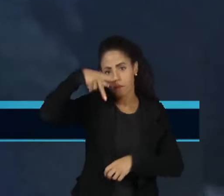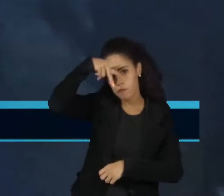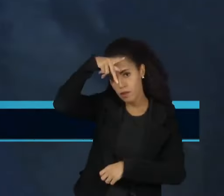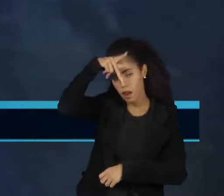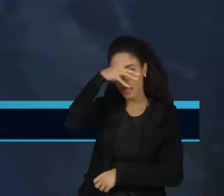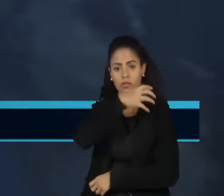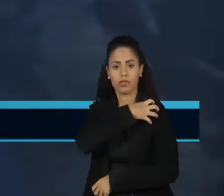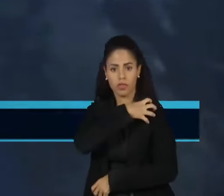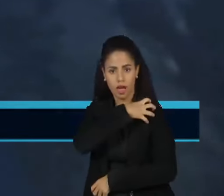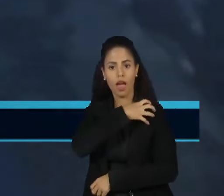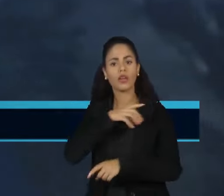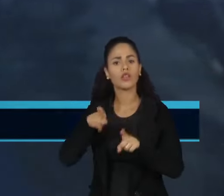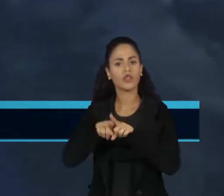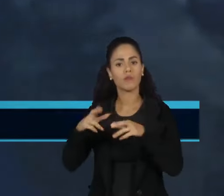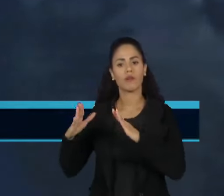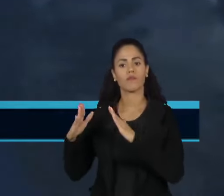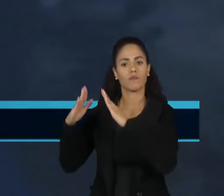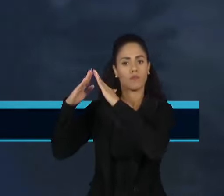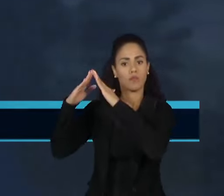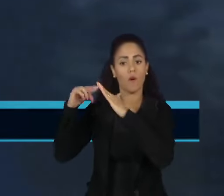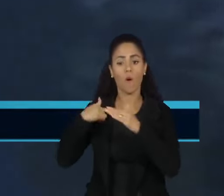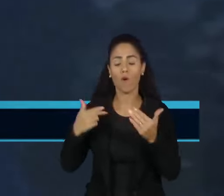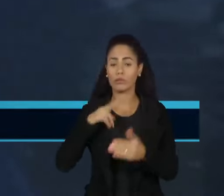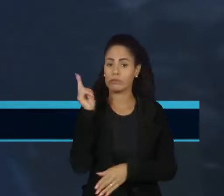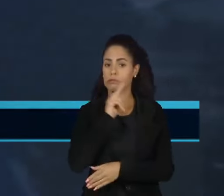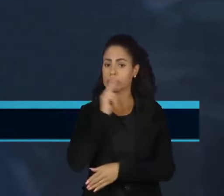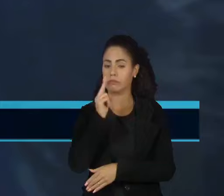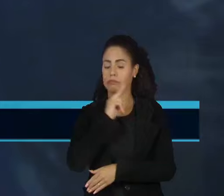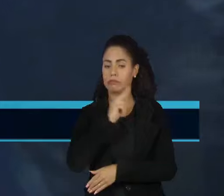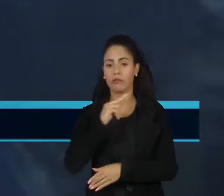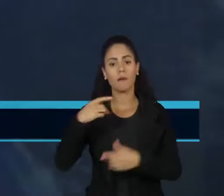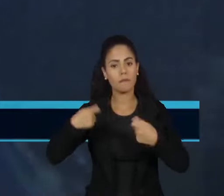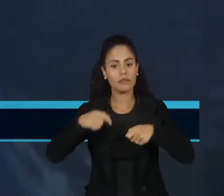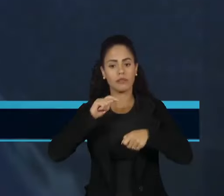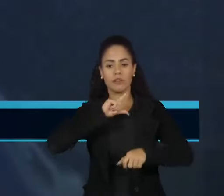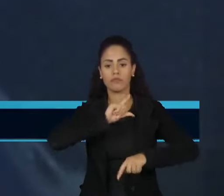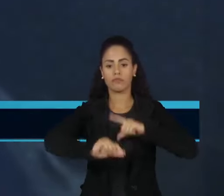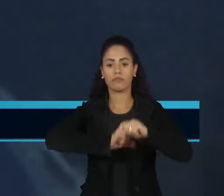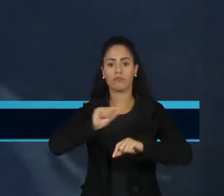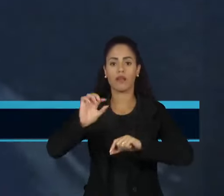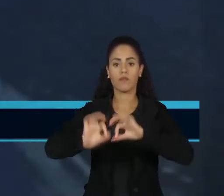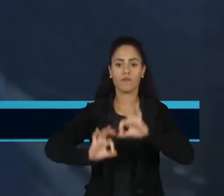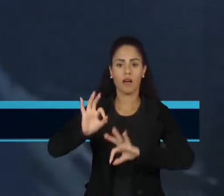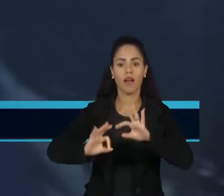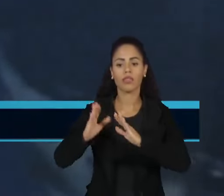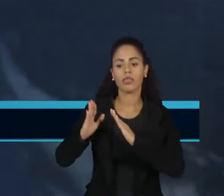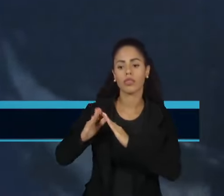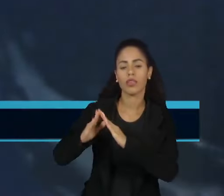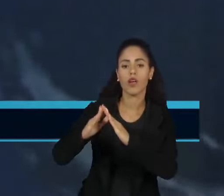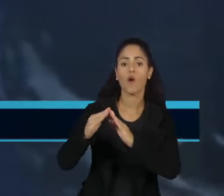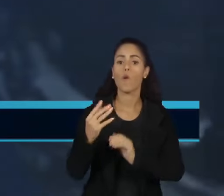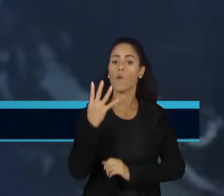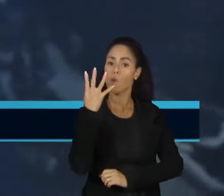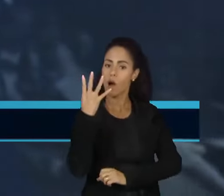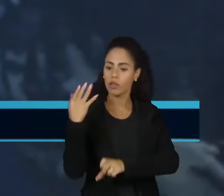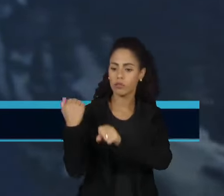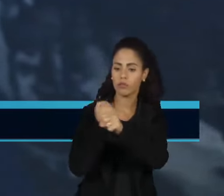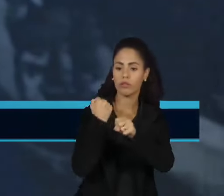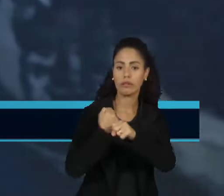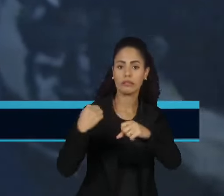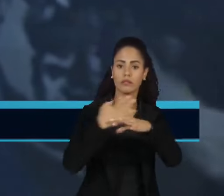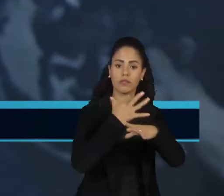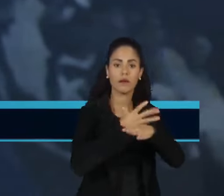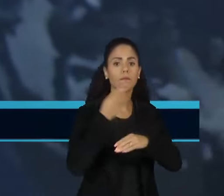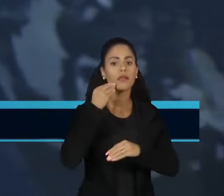o Grande São Lourenço, decretaram hoje calamidade pública. O governo do estado planeja a construção de quatro cidades provisórias